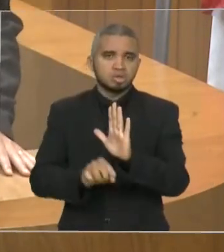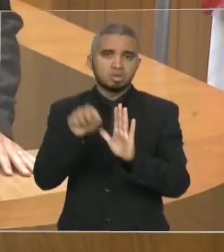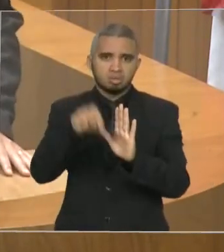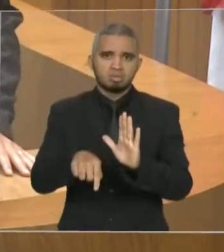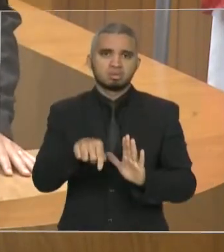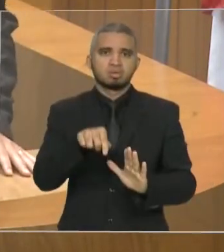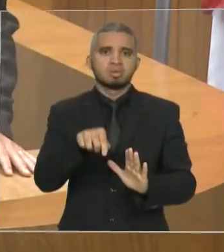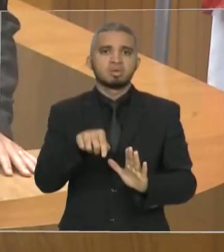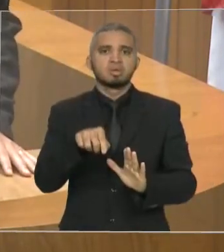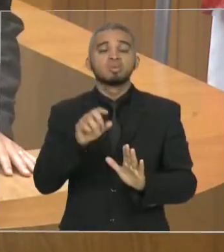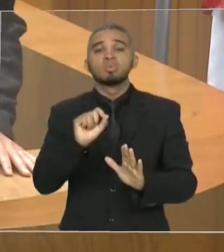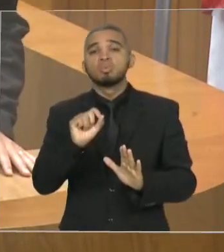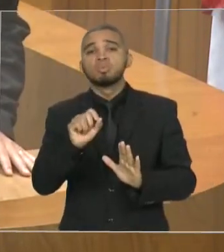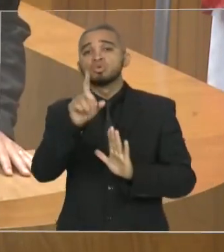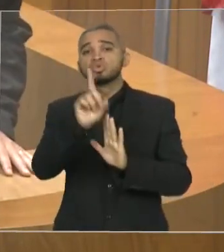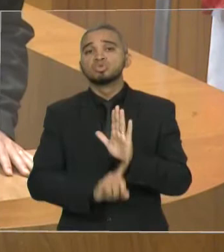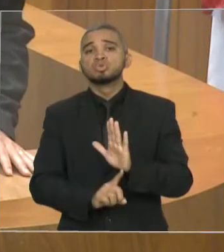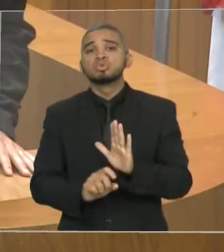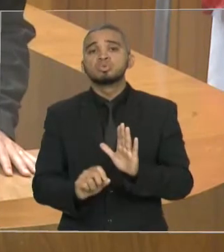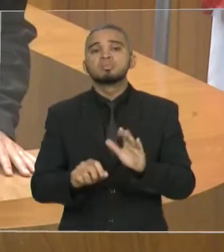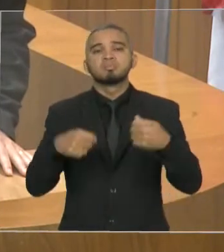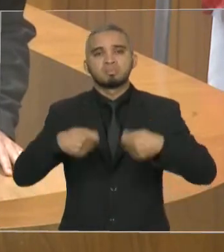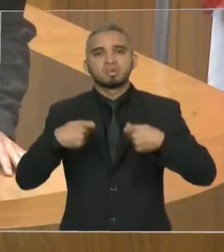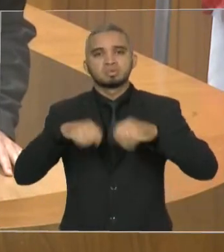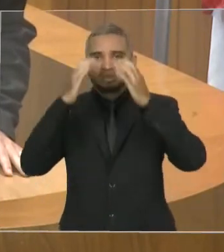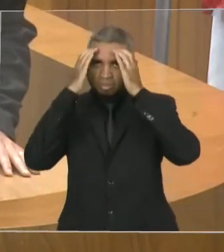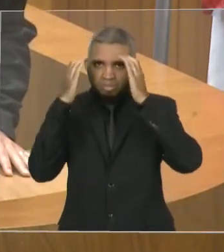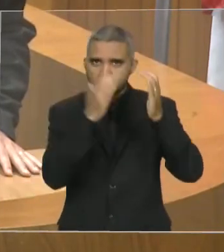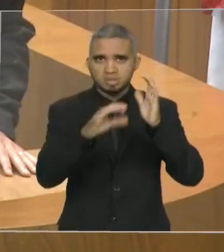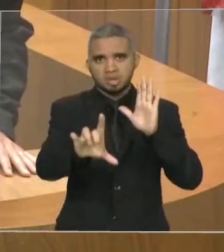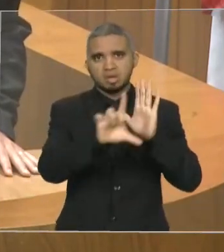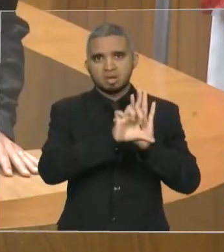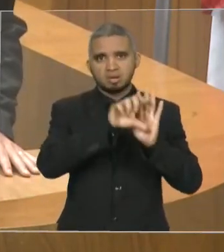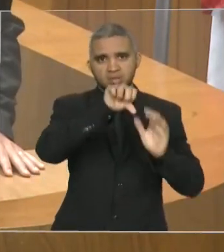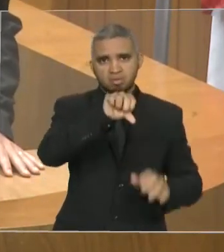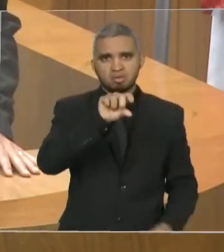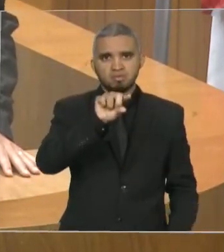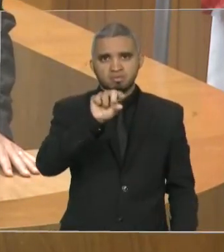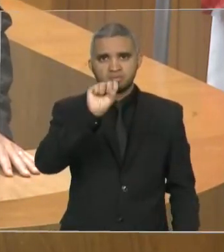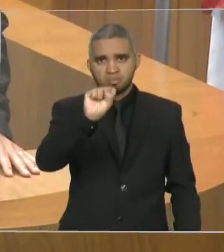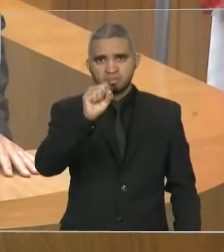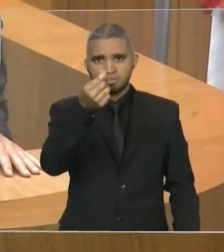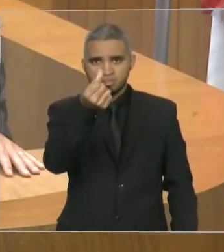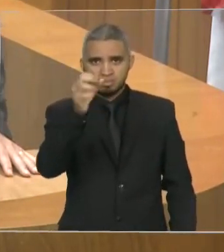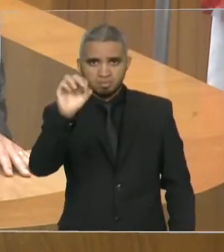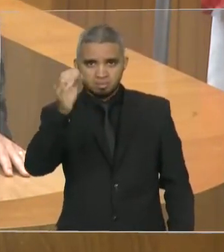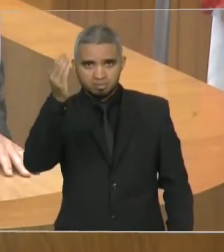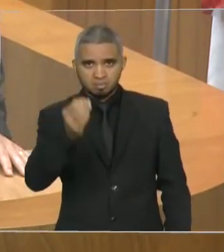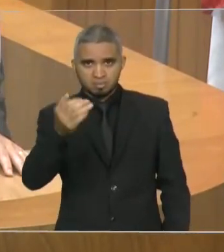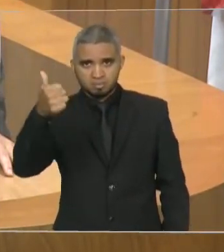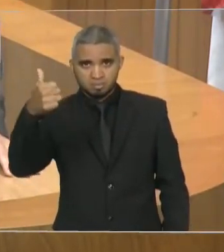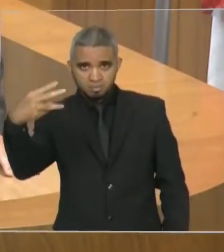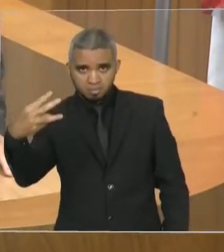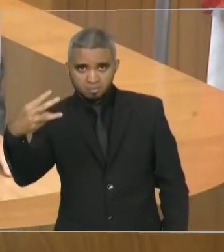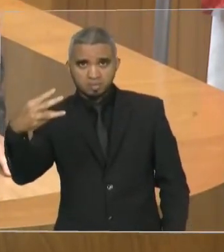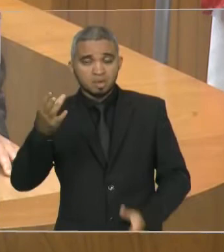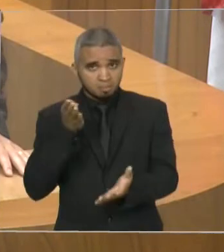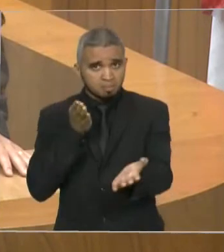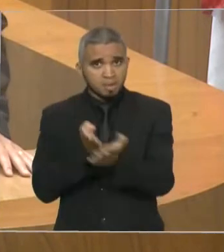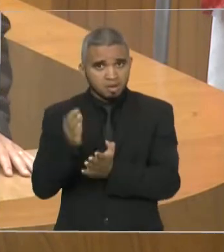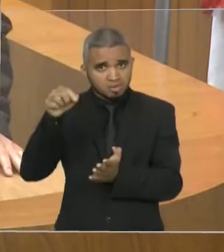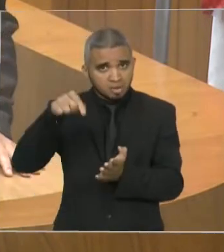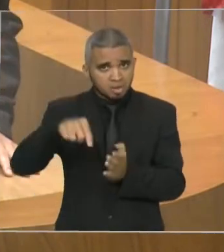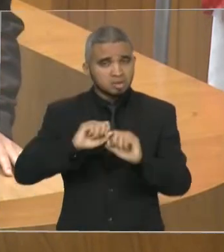ver nada mais, nada menos que o cumprimento da Lei 9.860.2013, que foi aprovada por essa Casa,